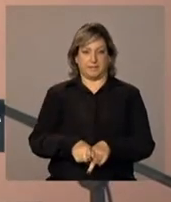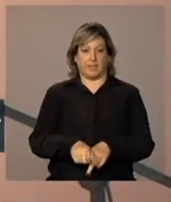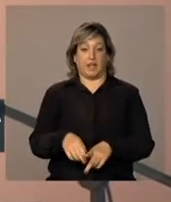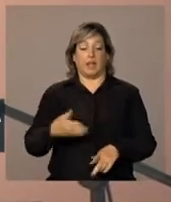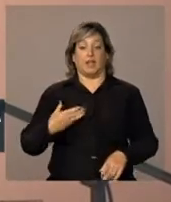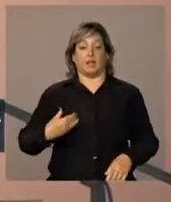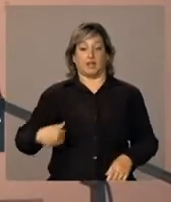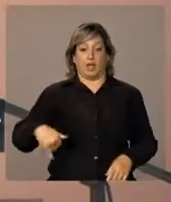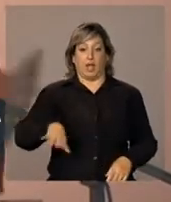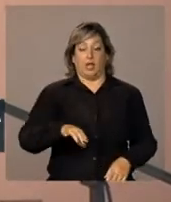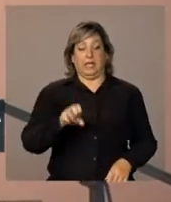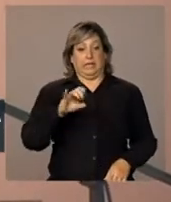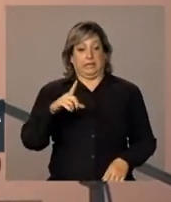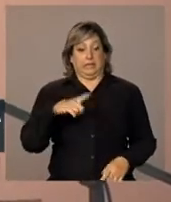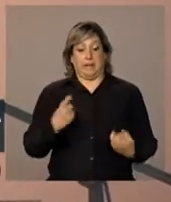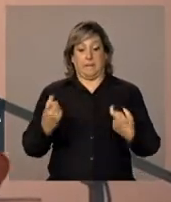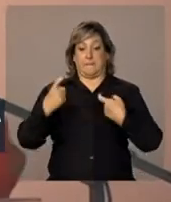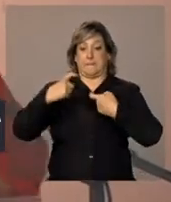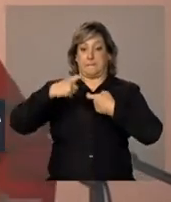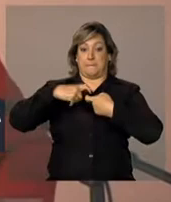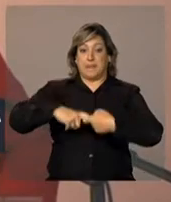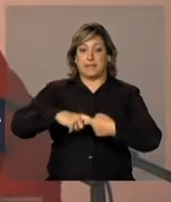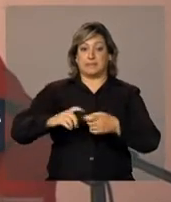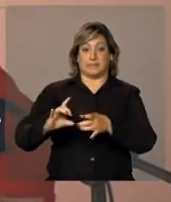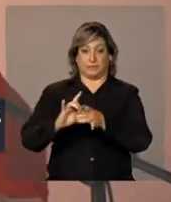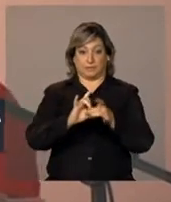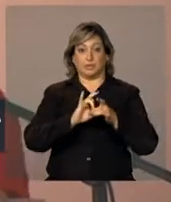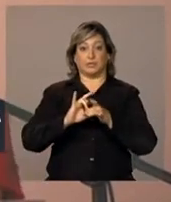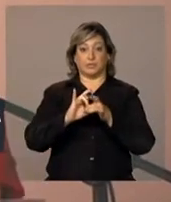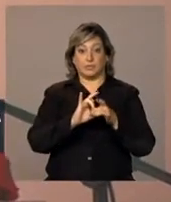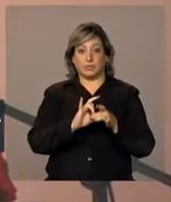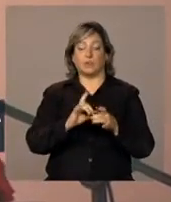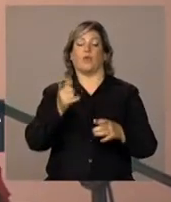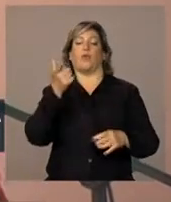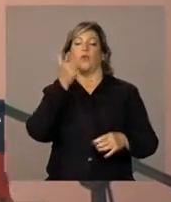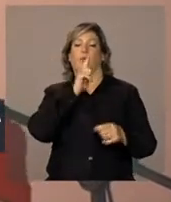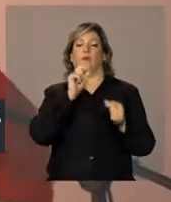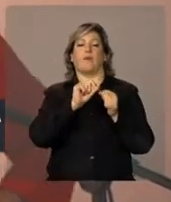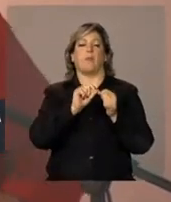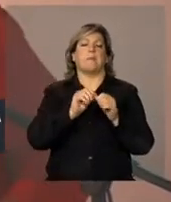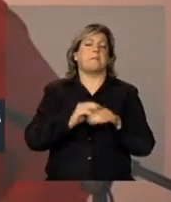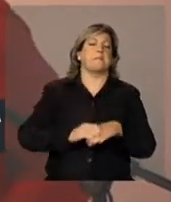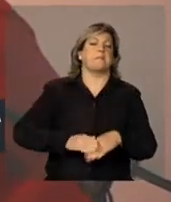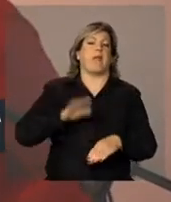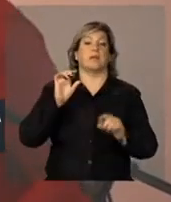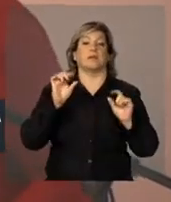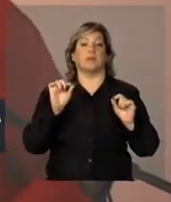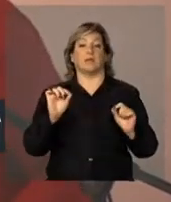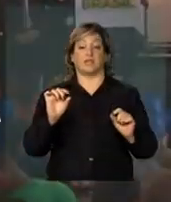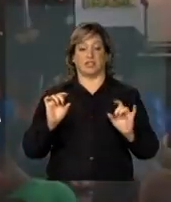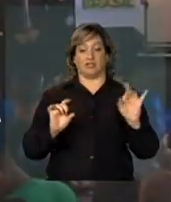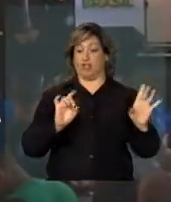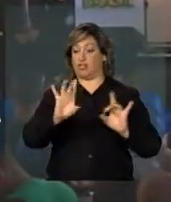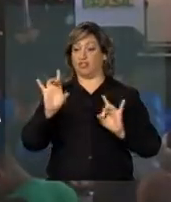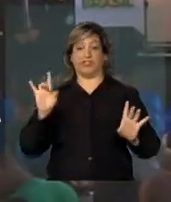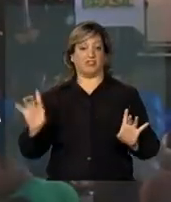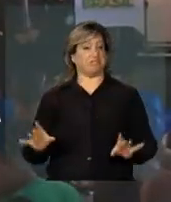se tivermos parceria, nós realizamos mais do que se cada um agir sozinho.